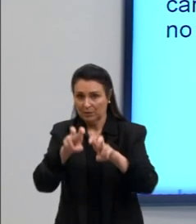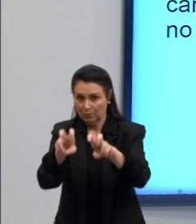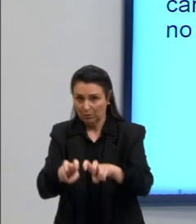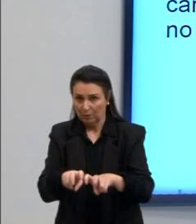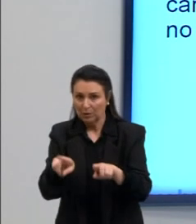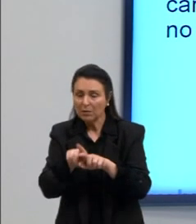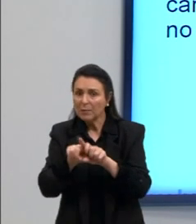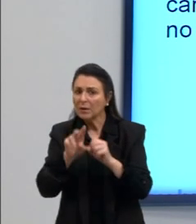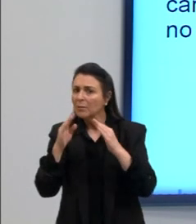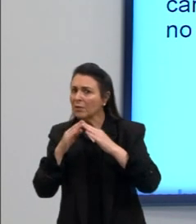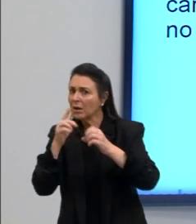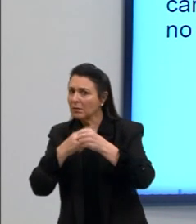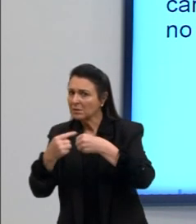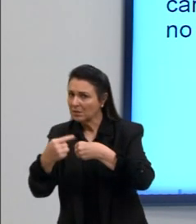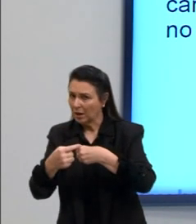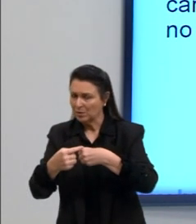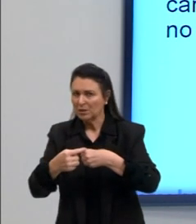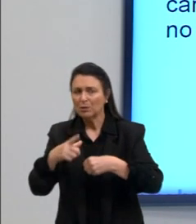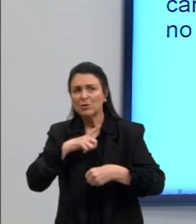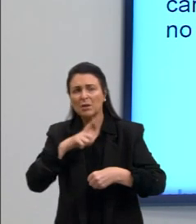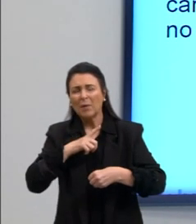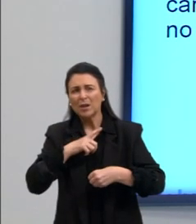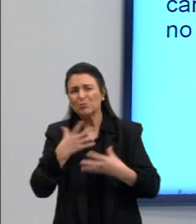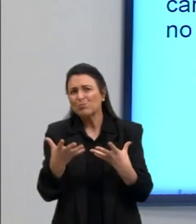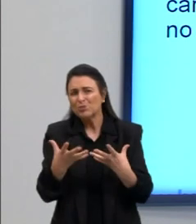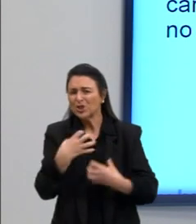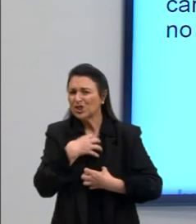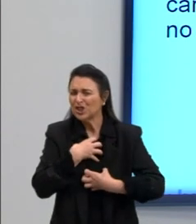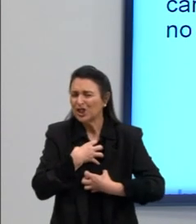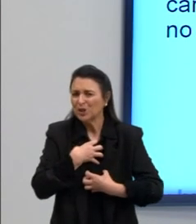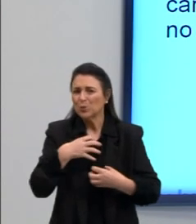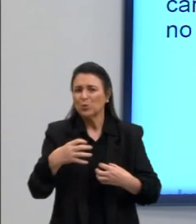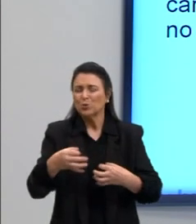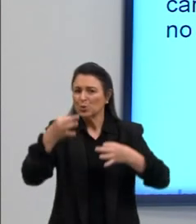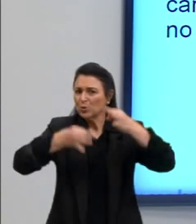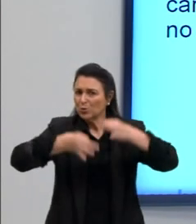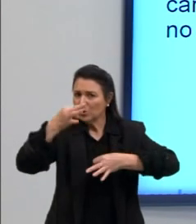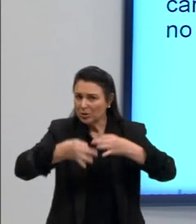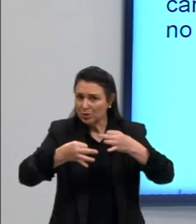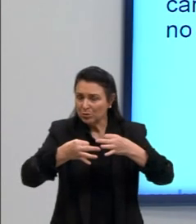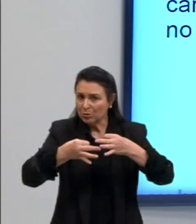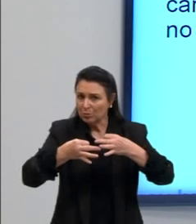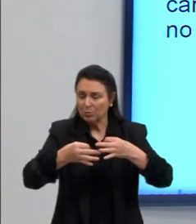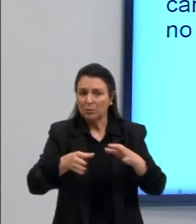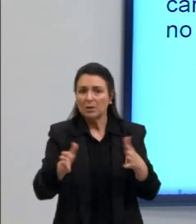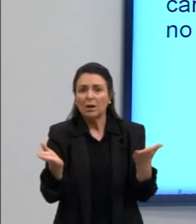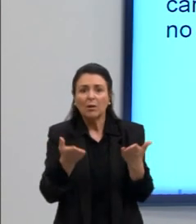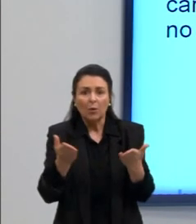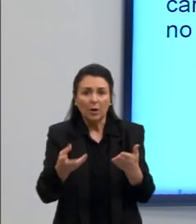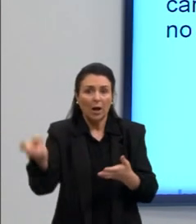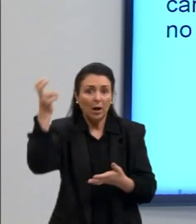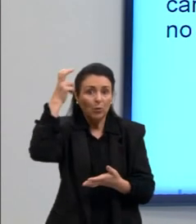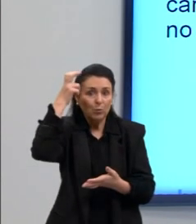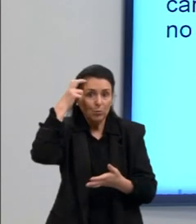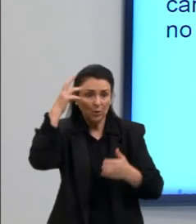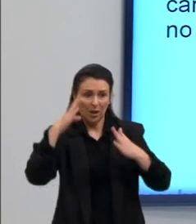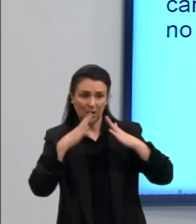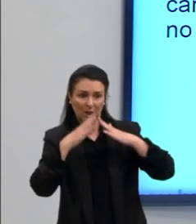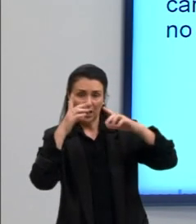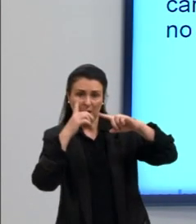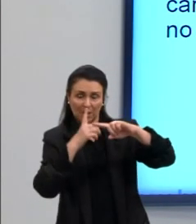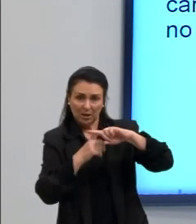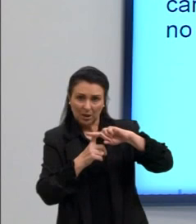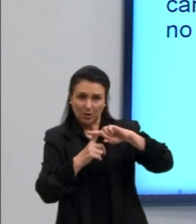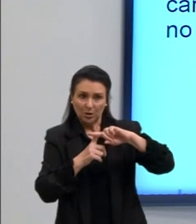cidadinos de caráter mais jurídico, a cultura eclesiástica cujo veículo era o latim. Francisco de Assis